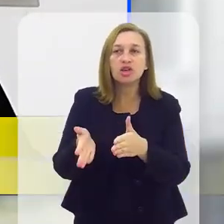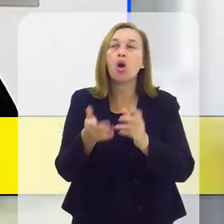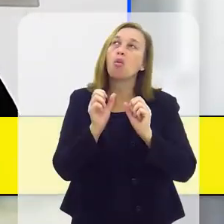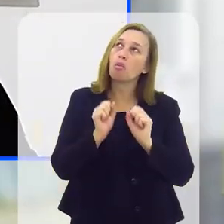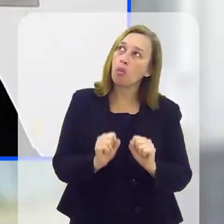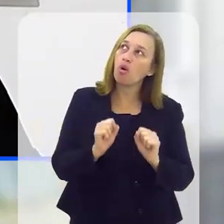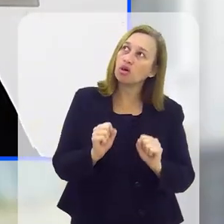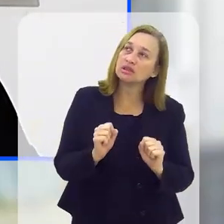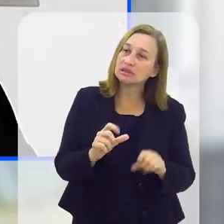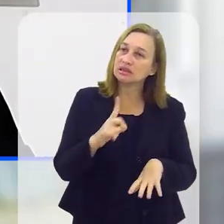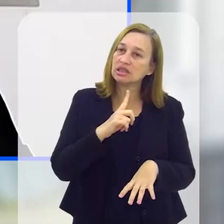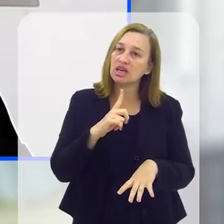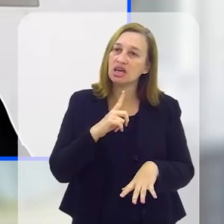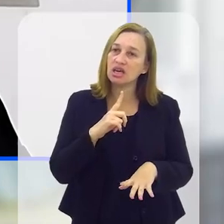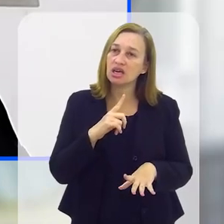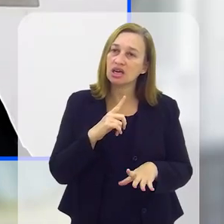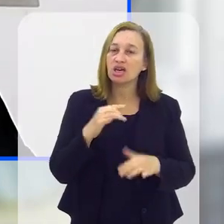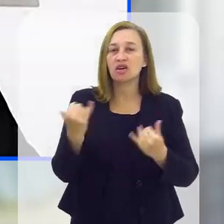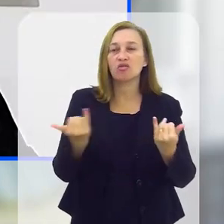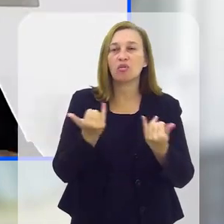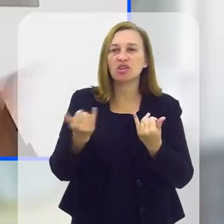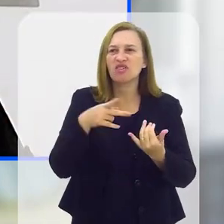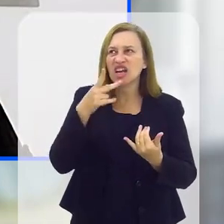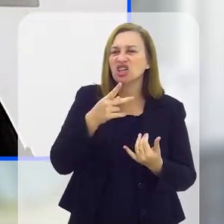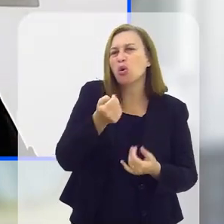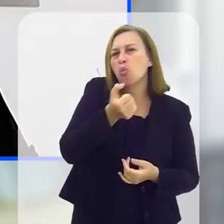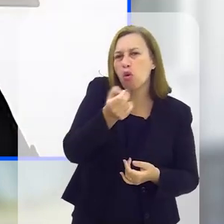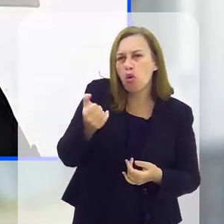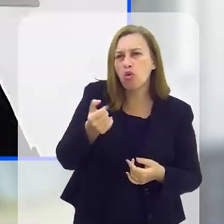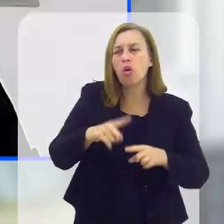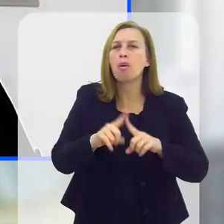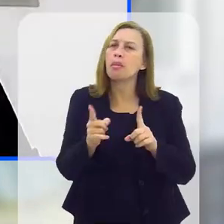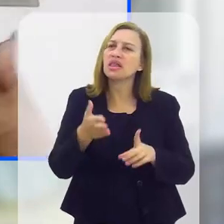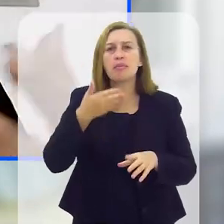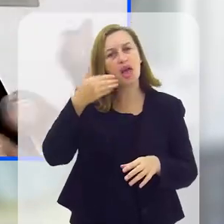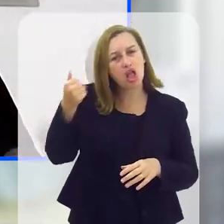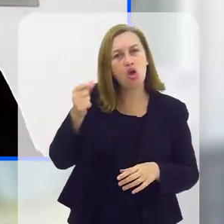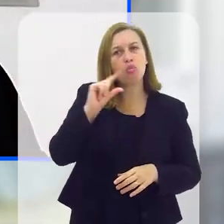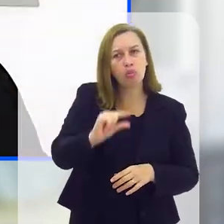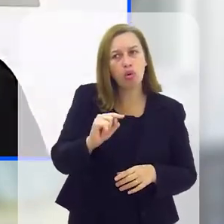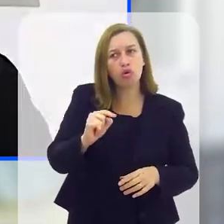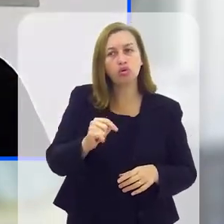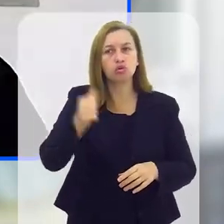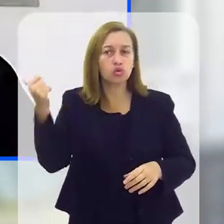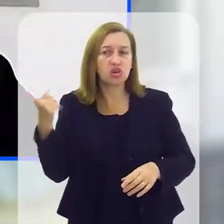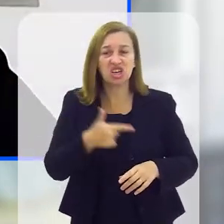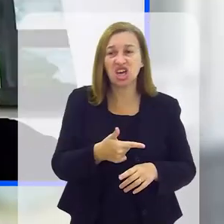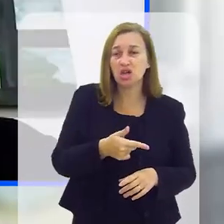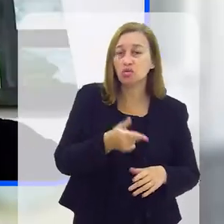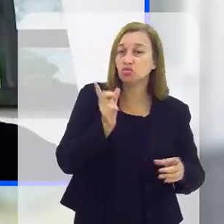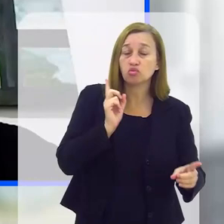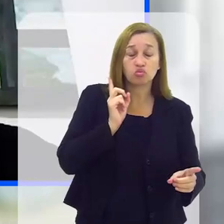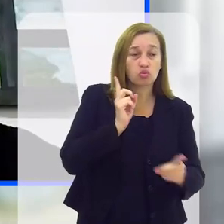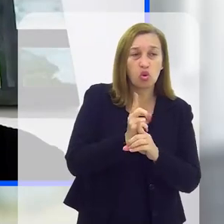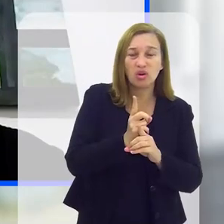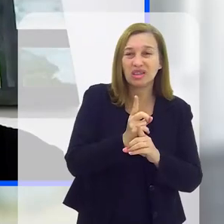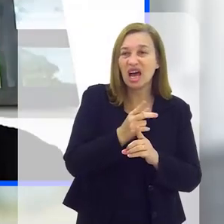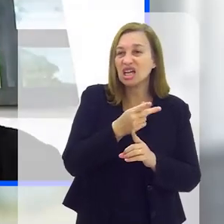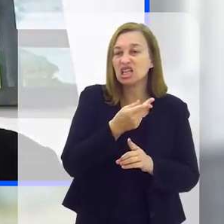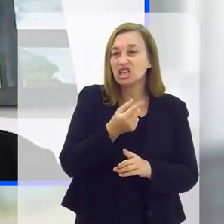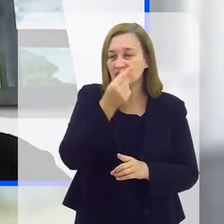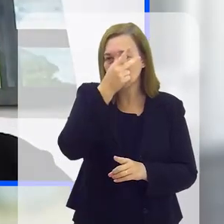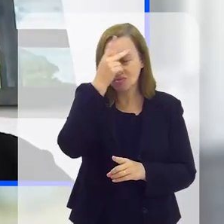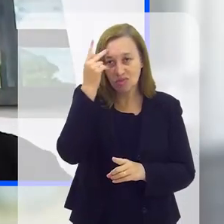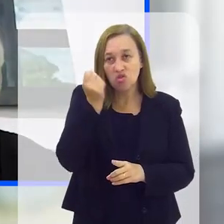pode ter uma estatística dizendo que são poucos, mas é melhor poucos do que nenhum. Não é